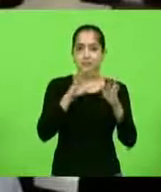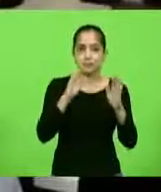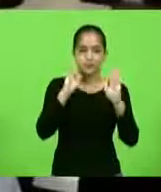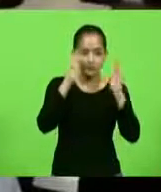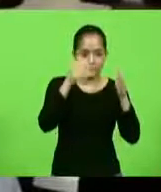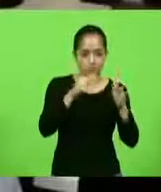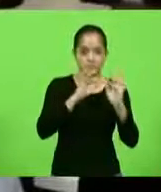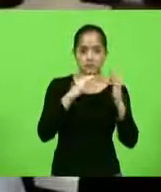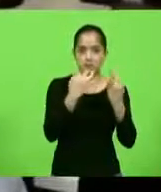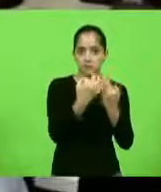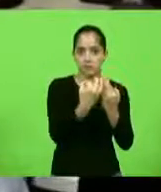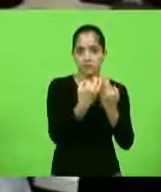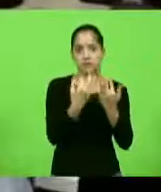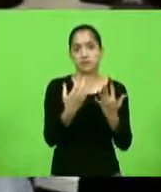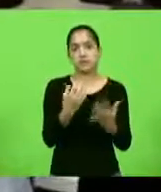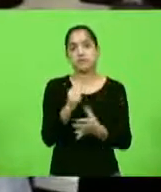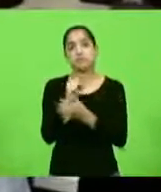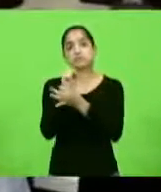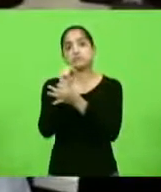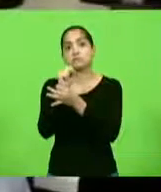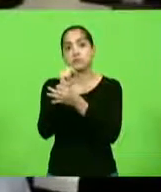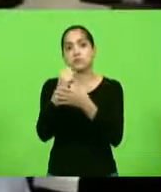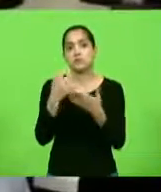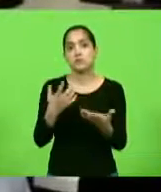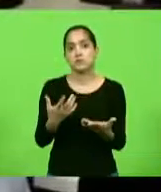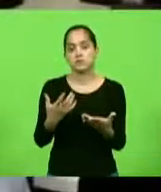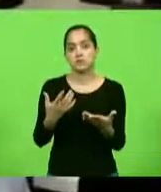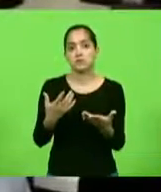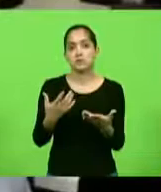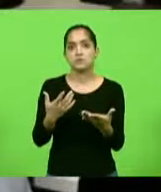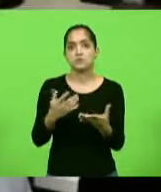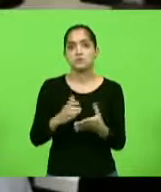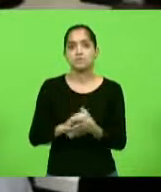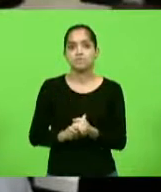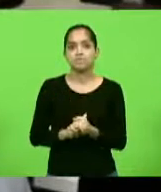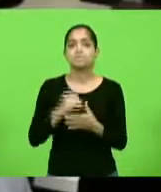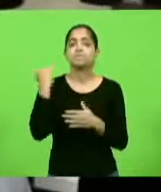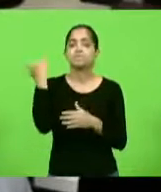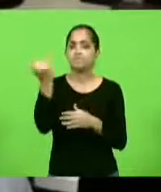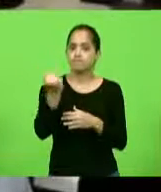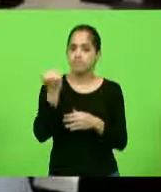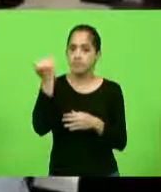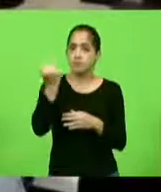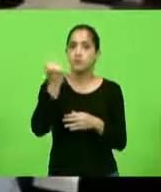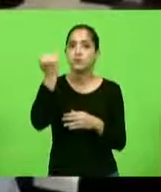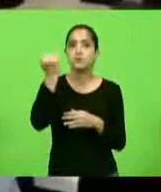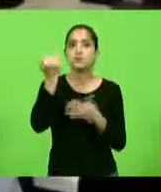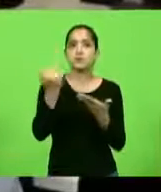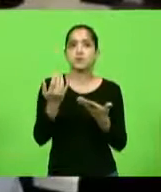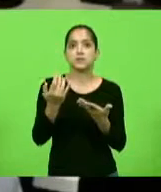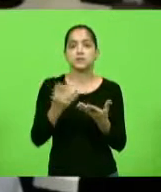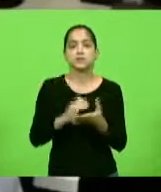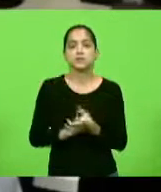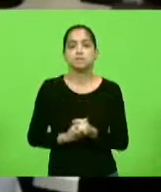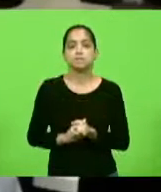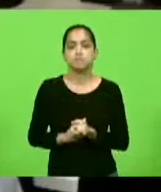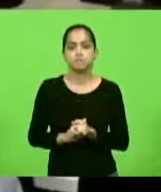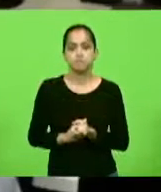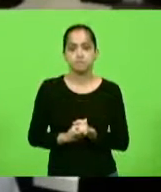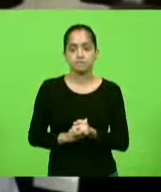reforço nosso que nos dá uma certa importância no combate a todas as situações.